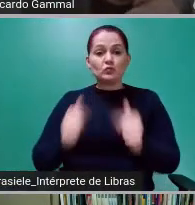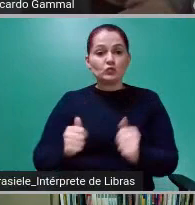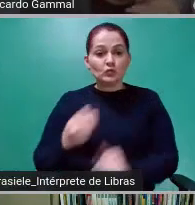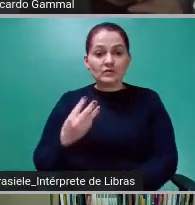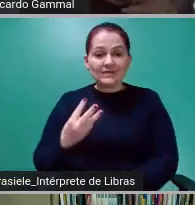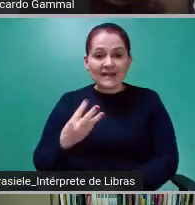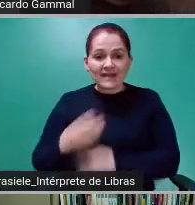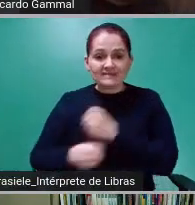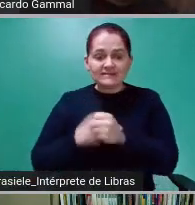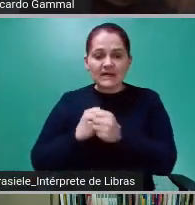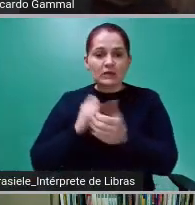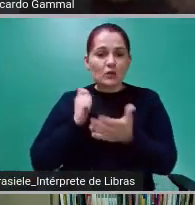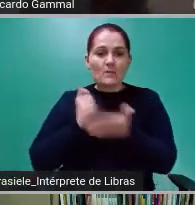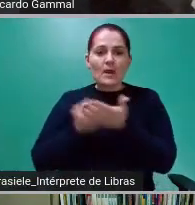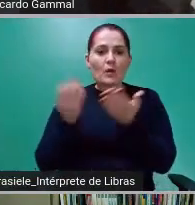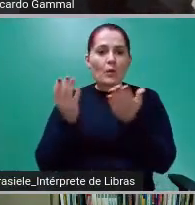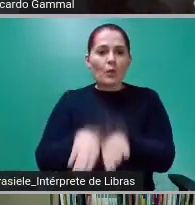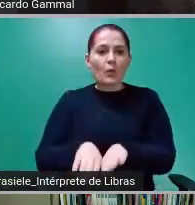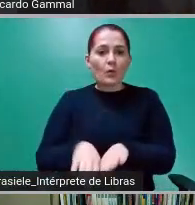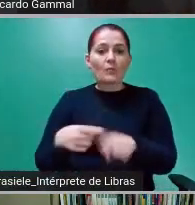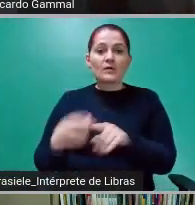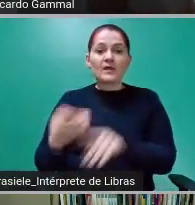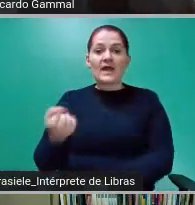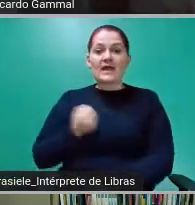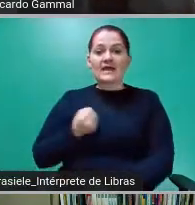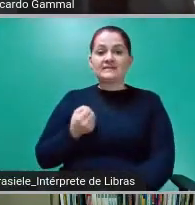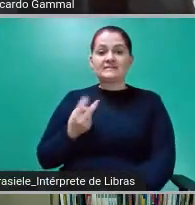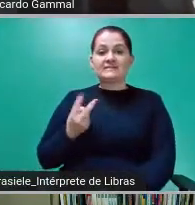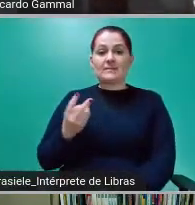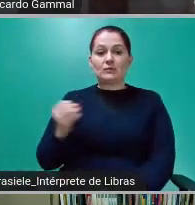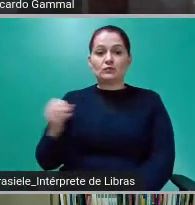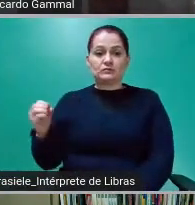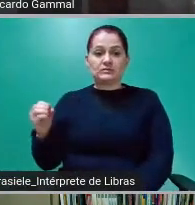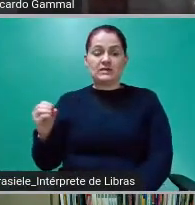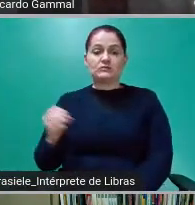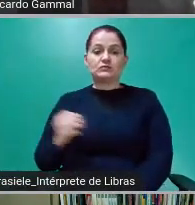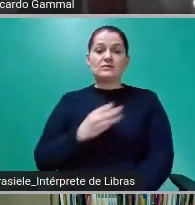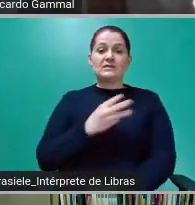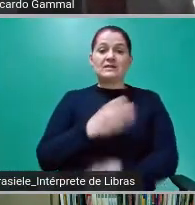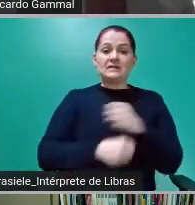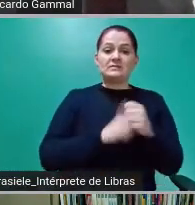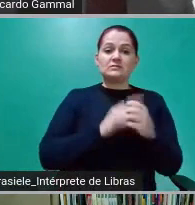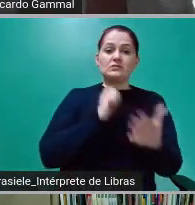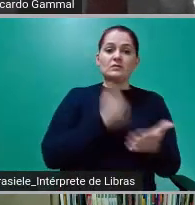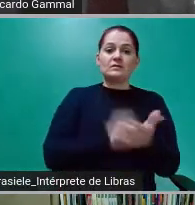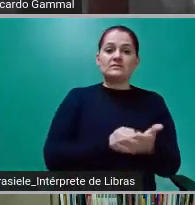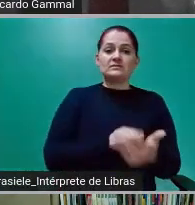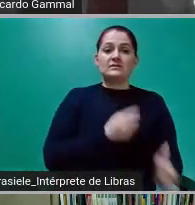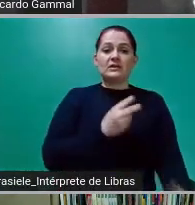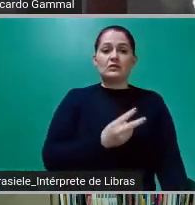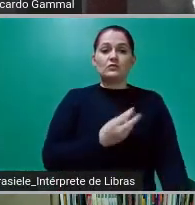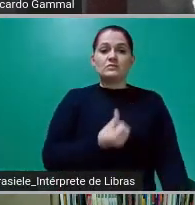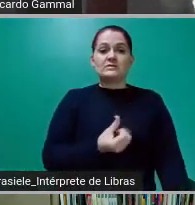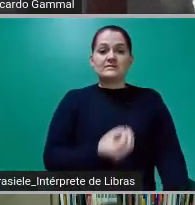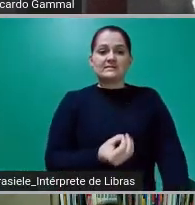O município recebeu 200, em 3 anos e 3 meses, já tinha pago 260.